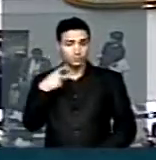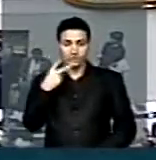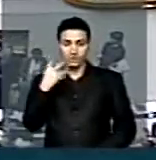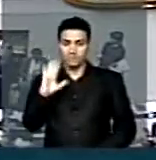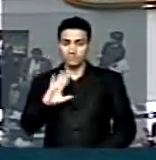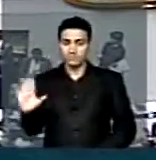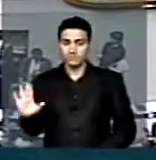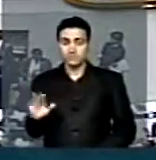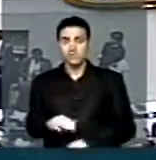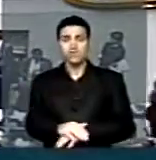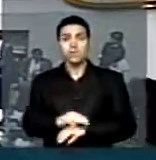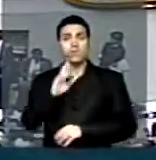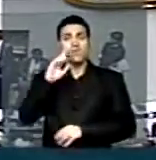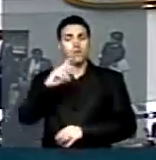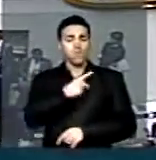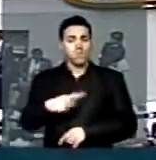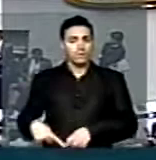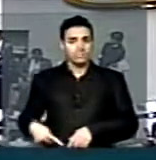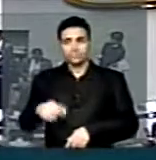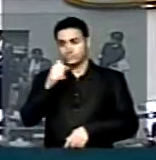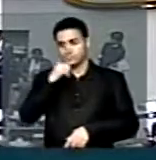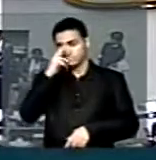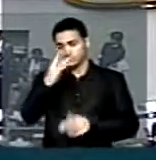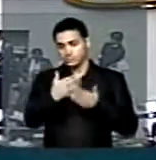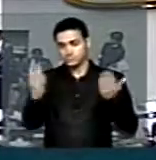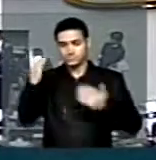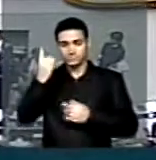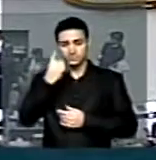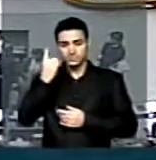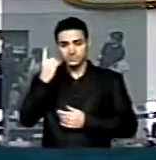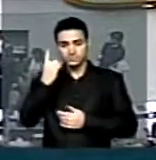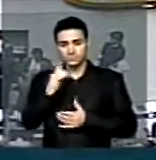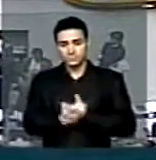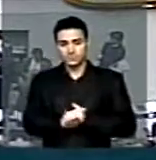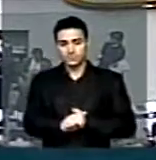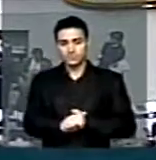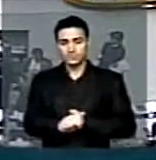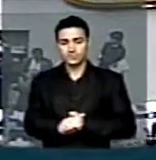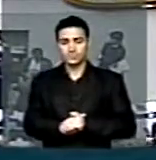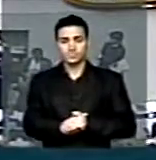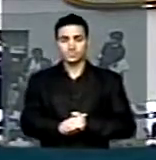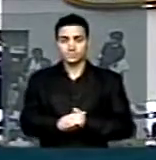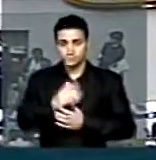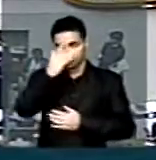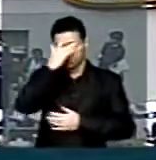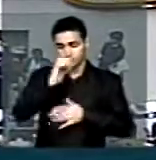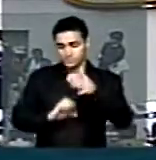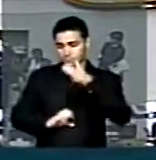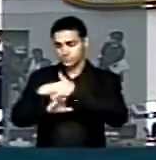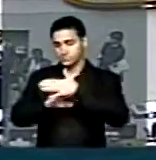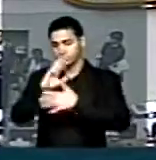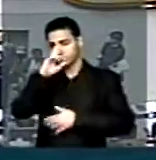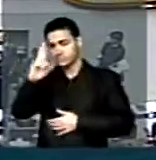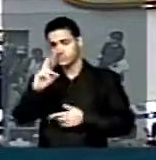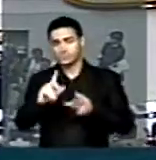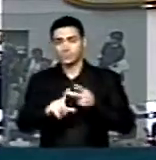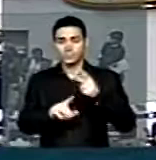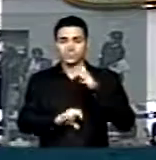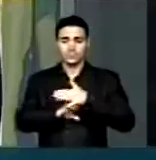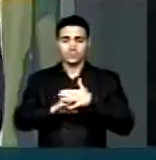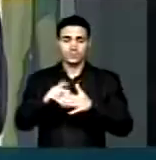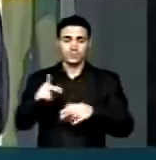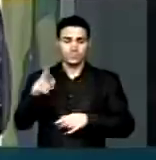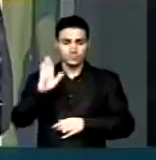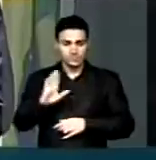presidente, senhoras e senhores parlamentares, microempresários, empreendedores do Brasil,